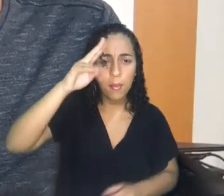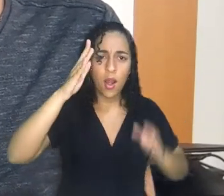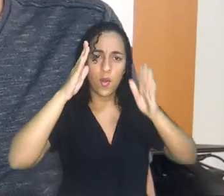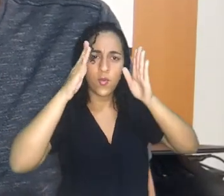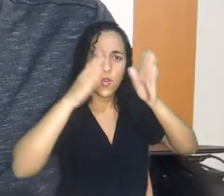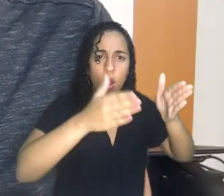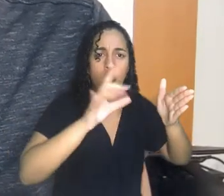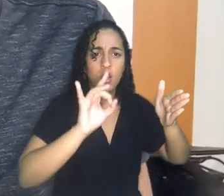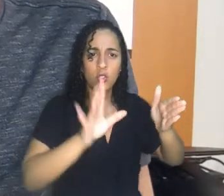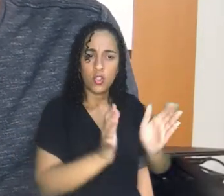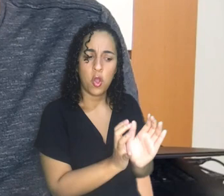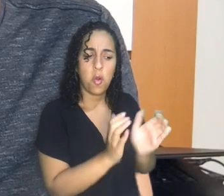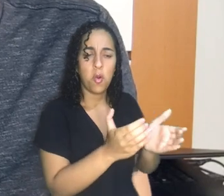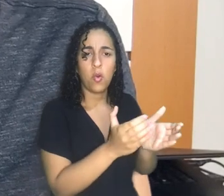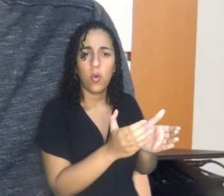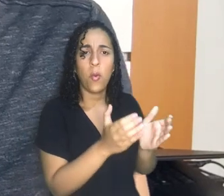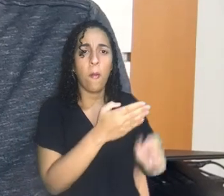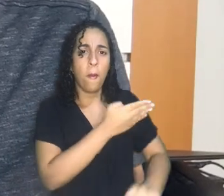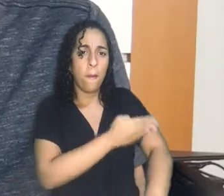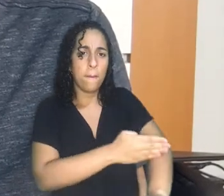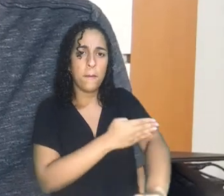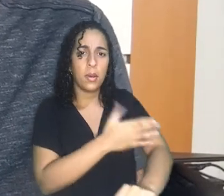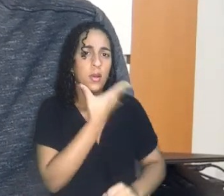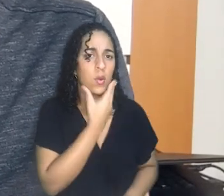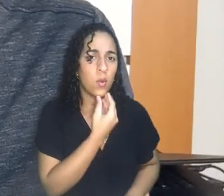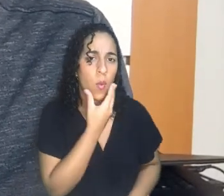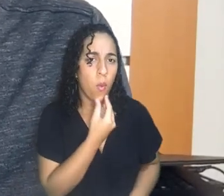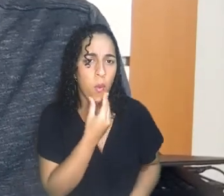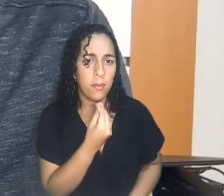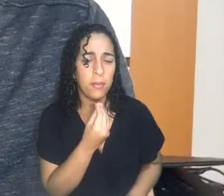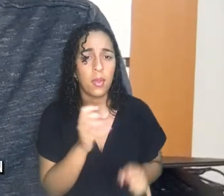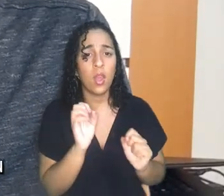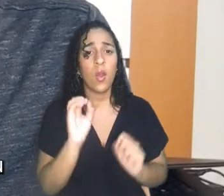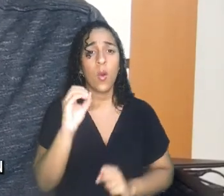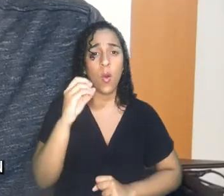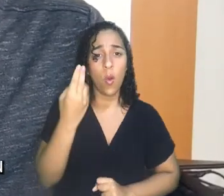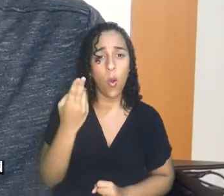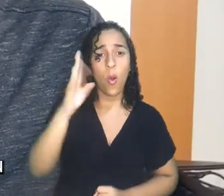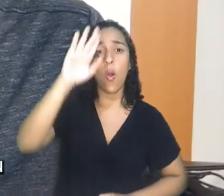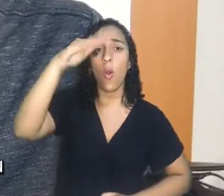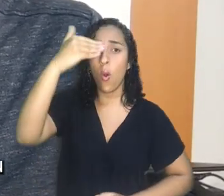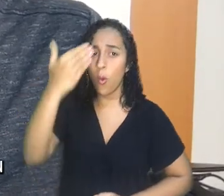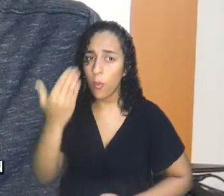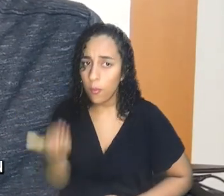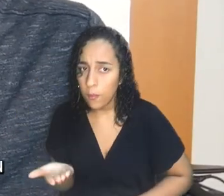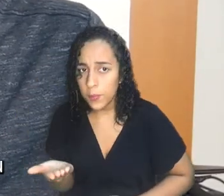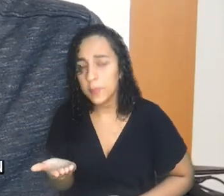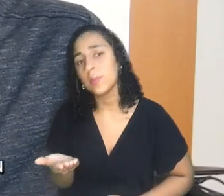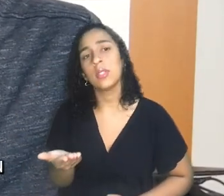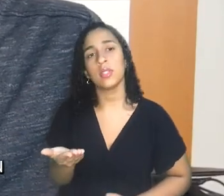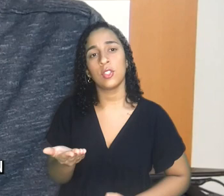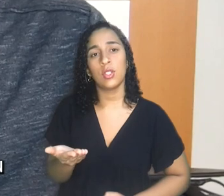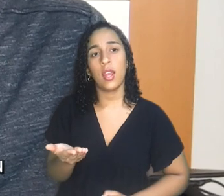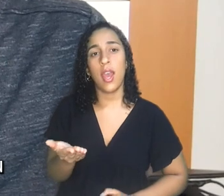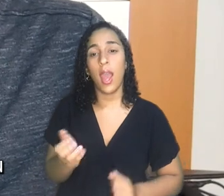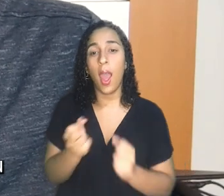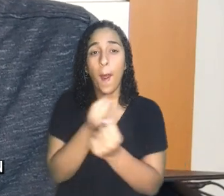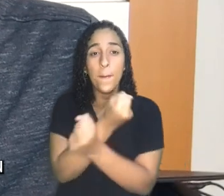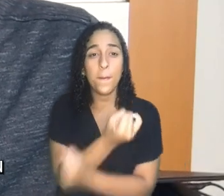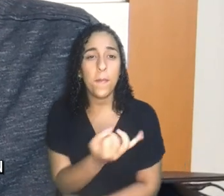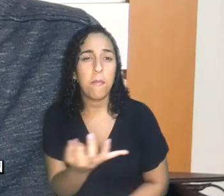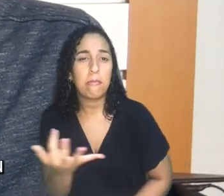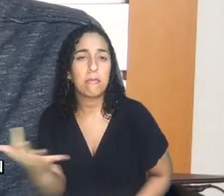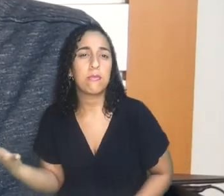apenas focada nas elites brancas, masculinas e etc? Ou a gente quer homenagear e dar conta da